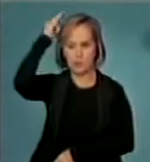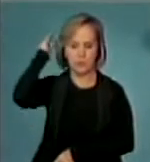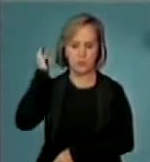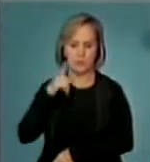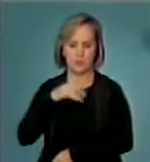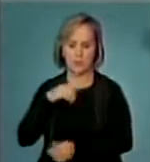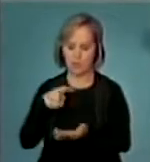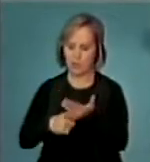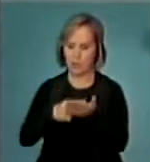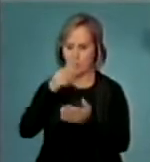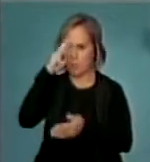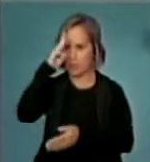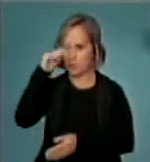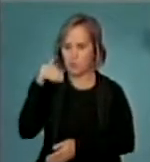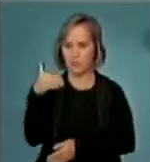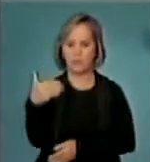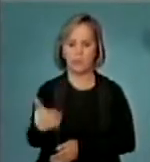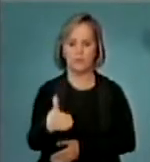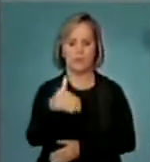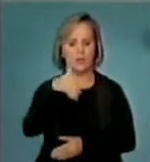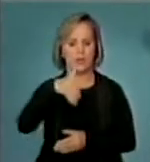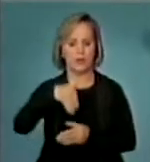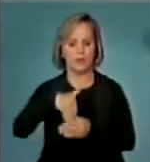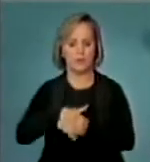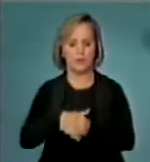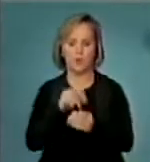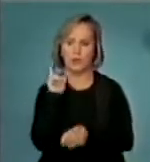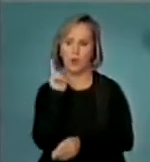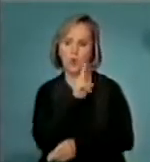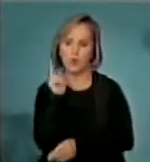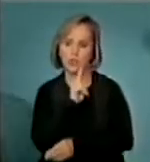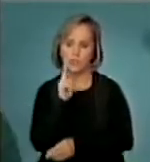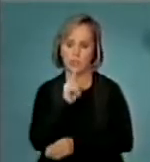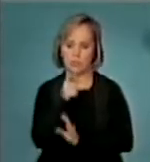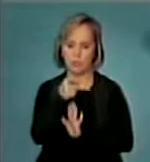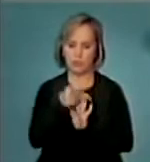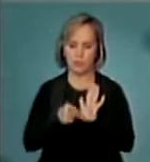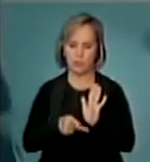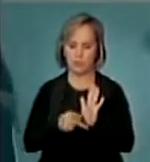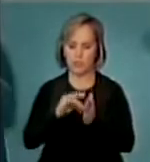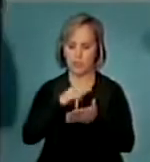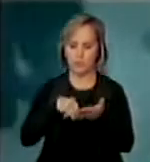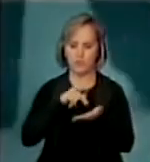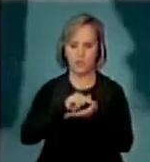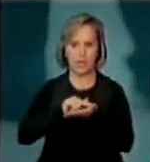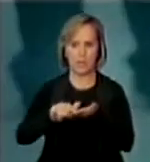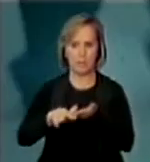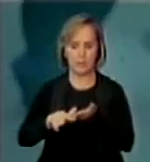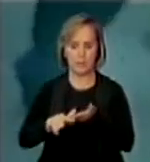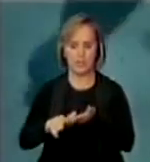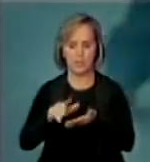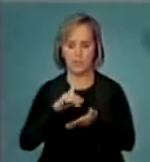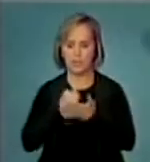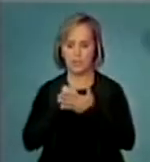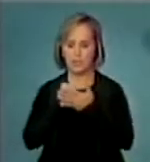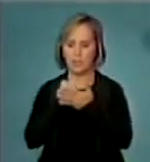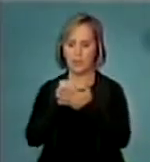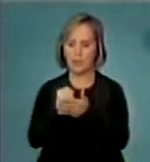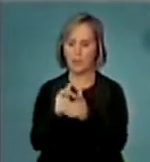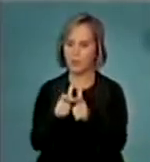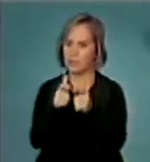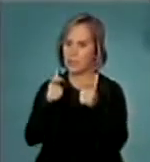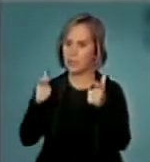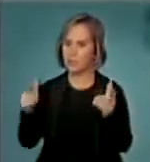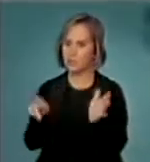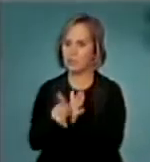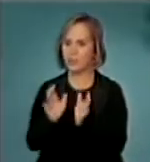para terça-feira a votação da urgência do projeto de ficha limpa com apoio da grande maioria